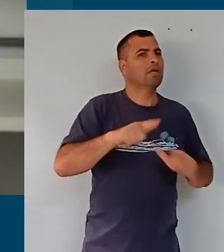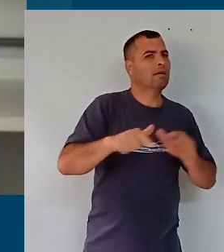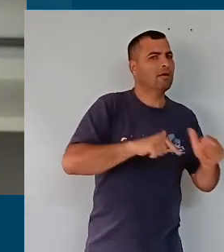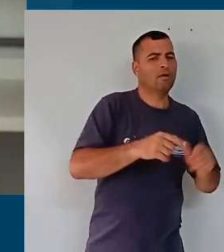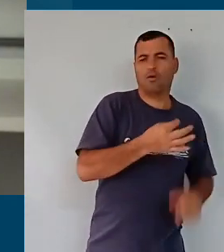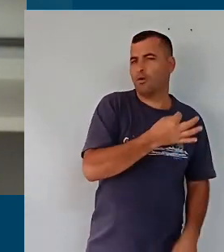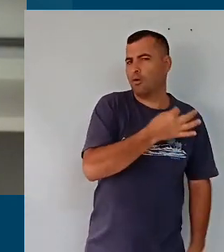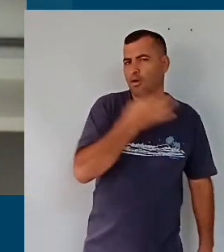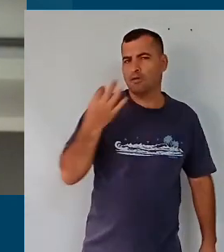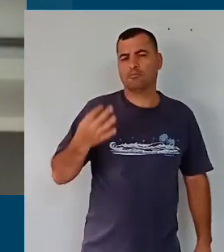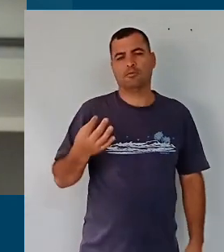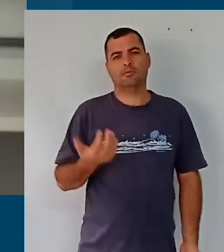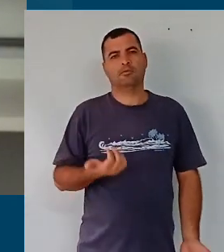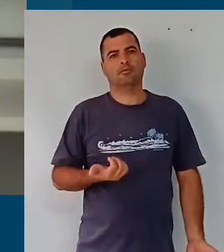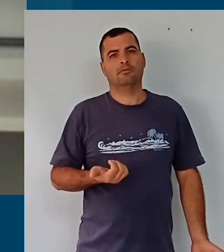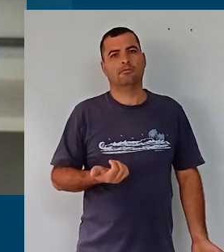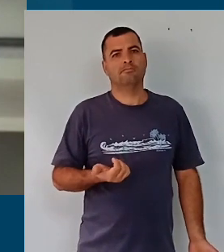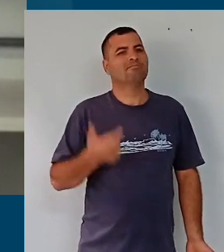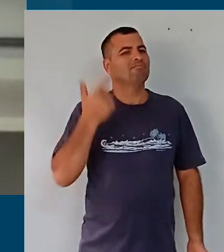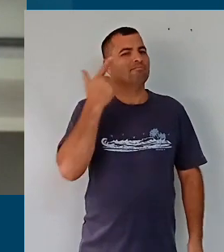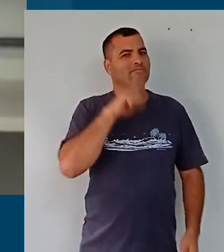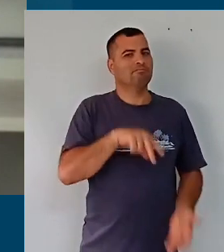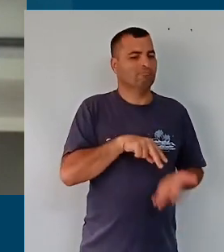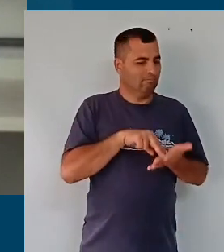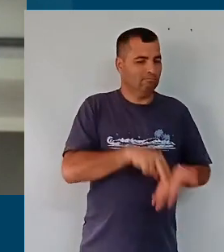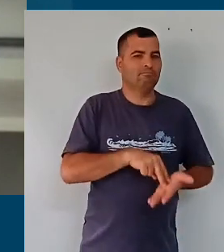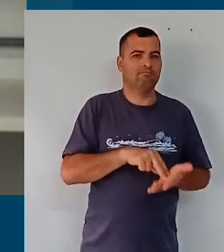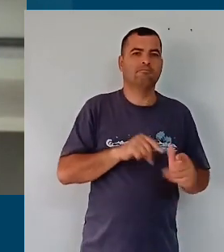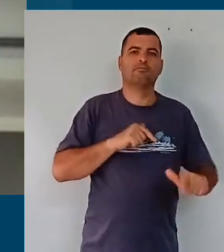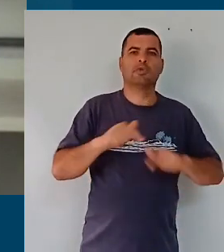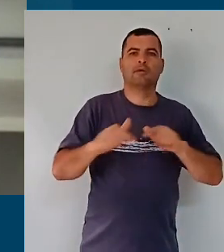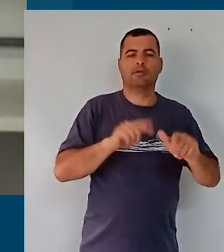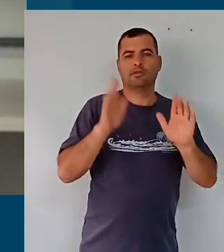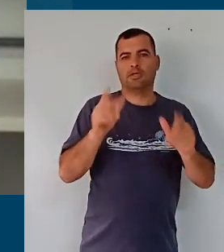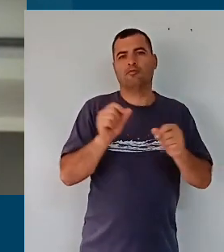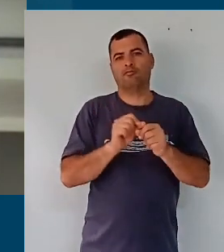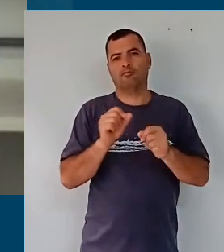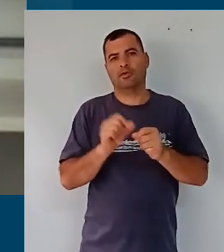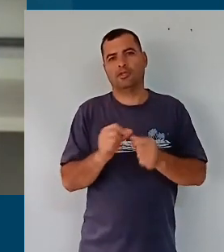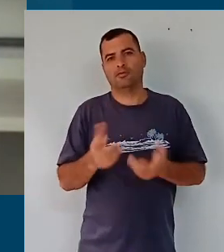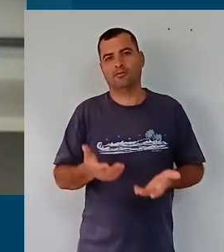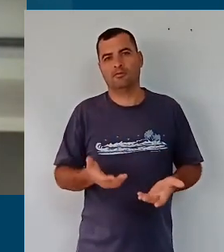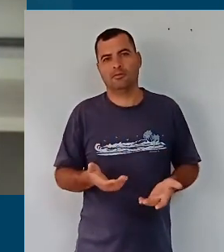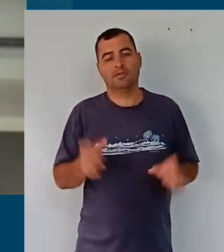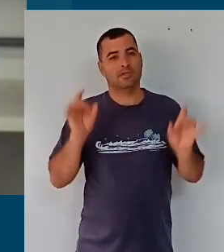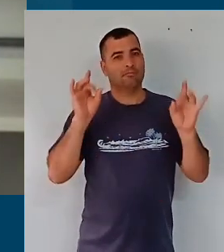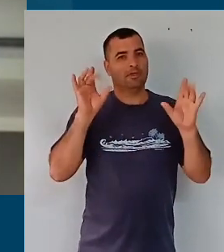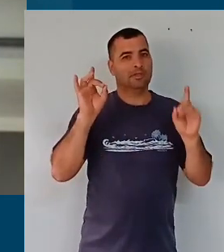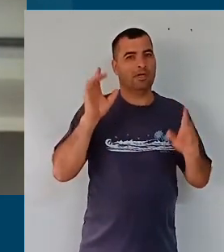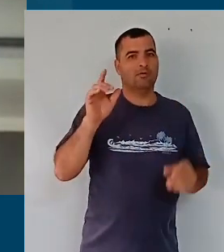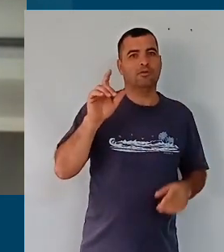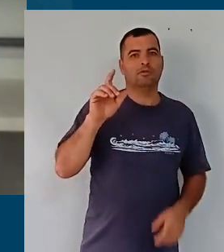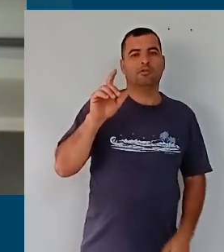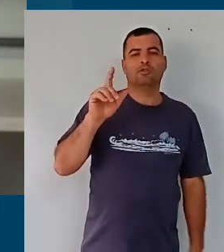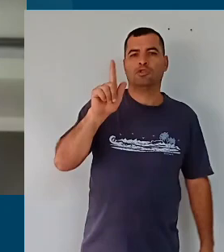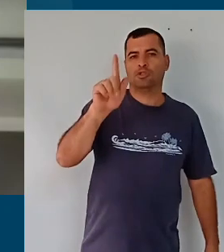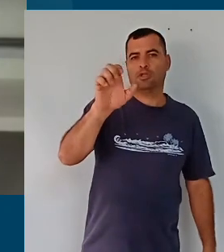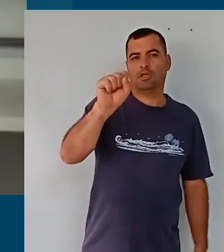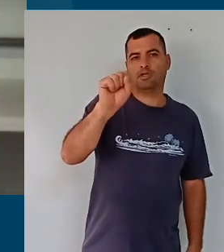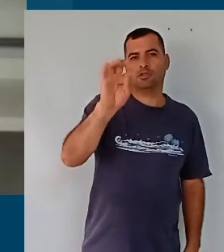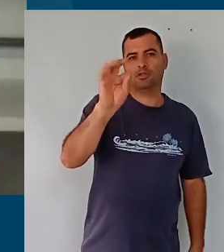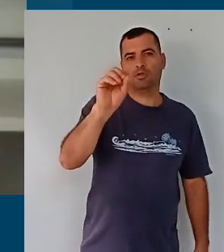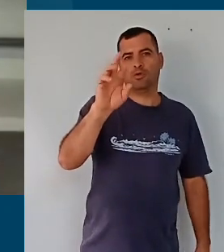qualidade no sentido de fortalecer a resiliência, um trabalho que foi realizado especificamente com grupos de gestores